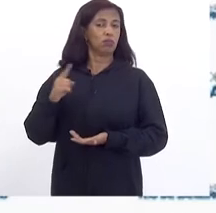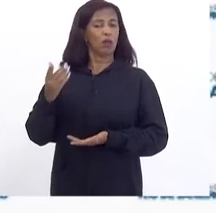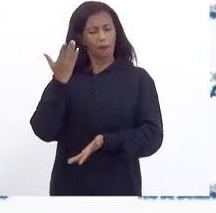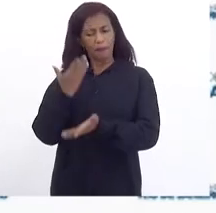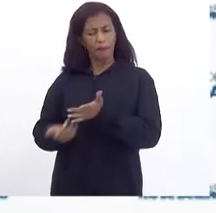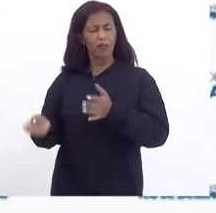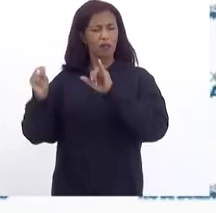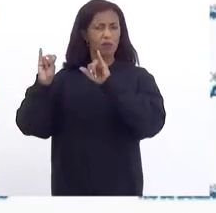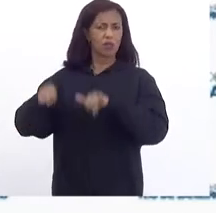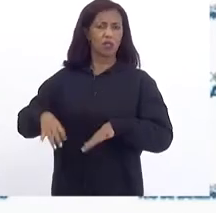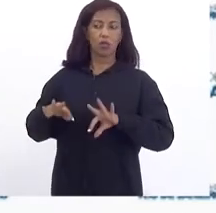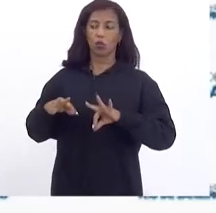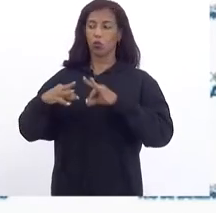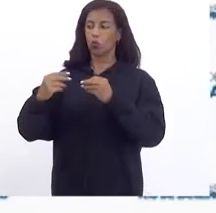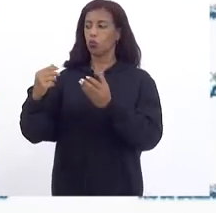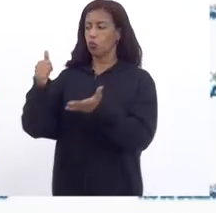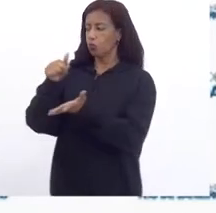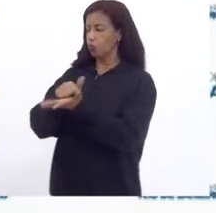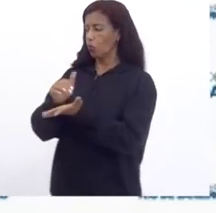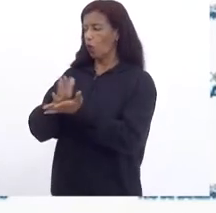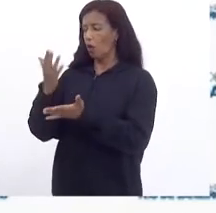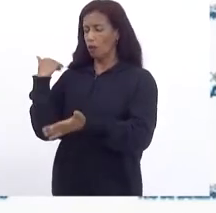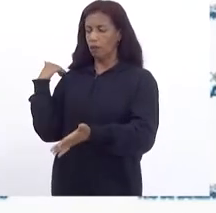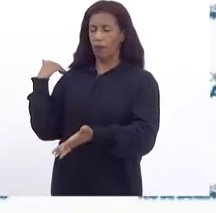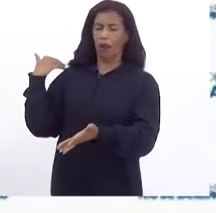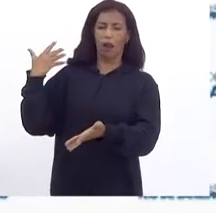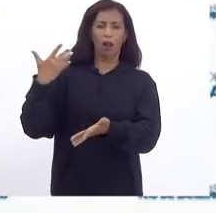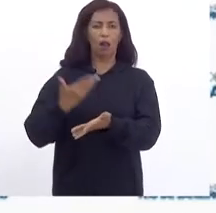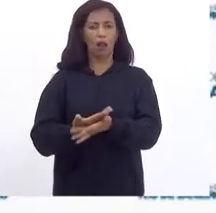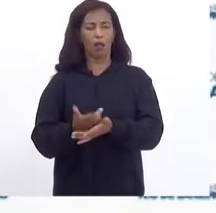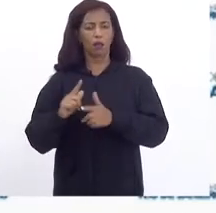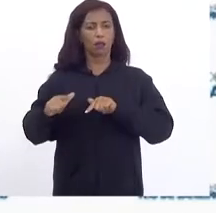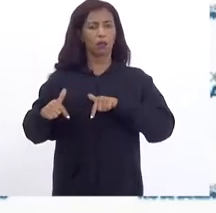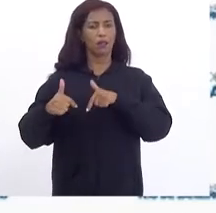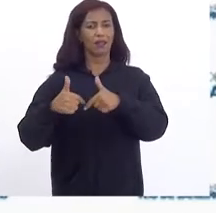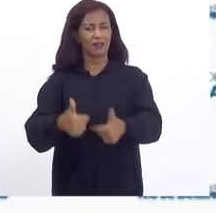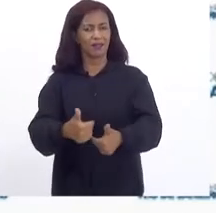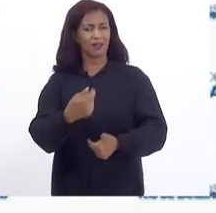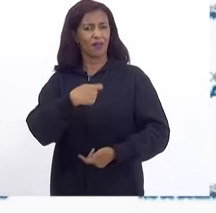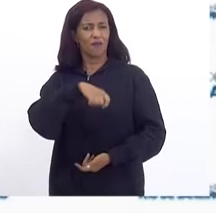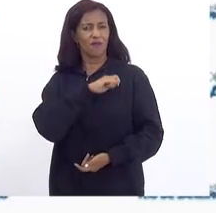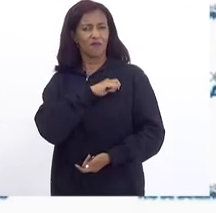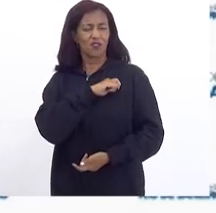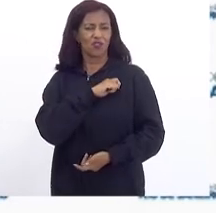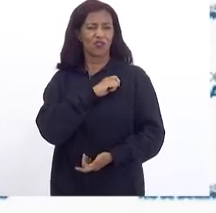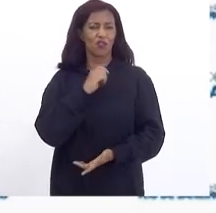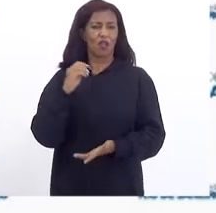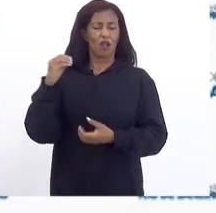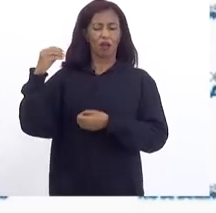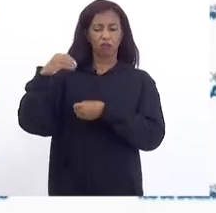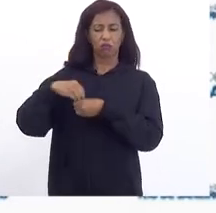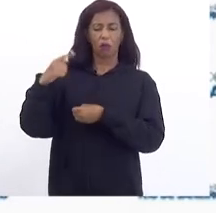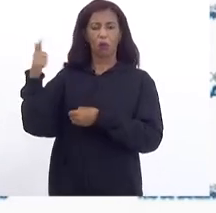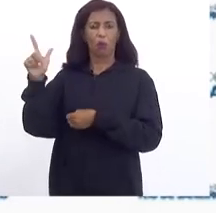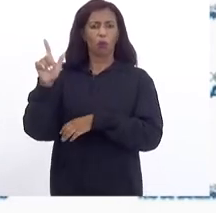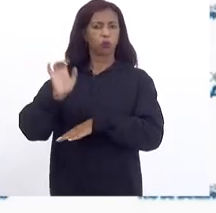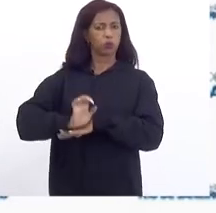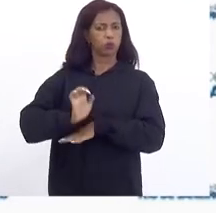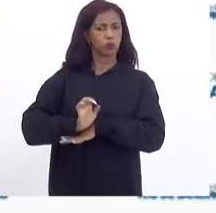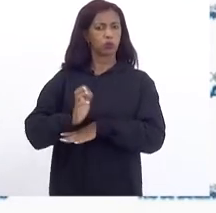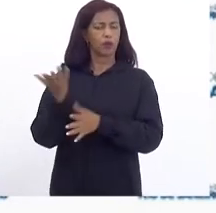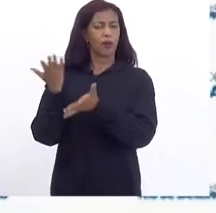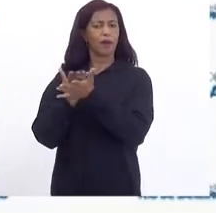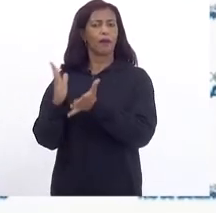Tudo fruto Lá de trás Da ação Da guerra fiscal Instalada Por outros estados Que